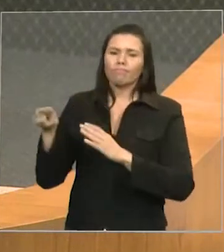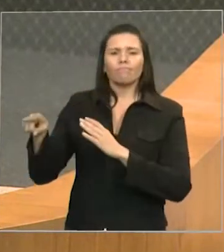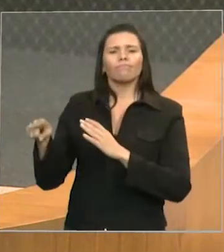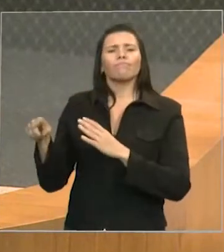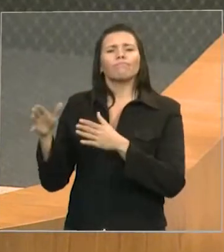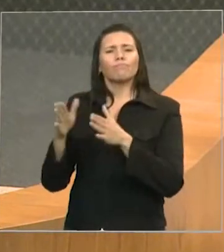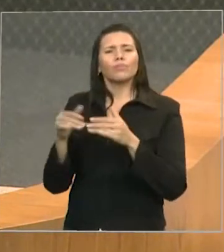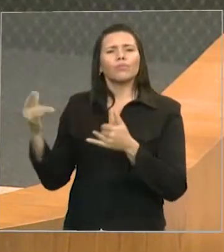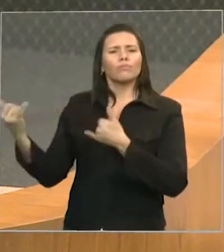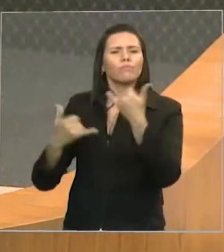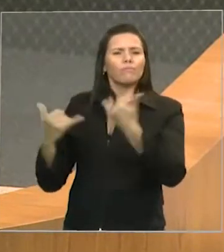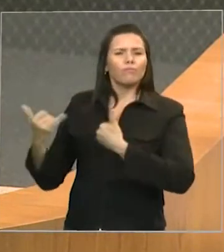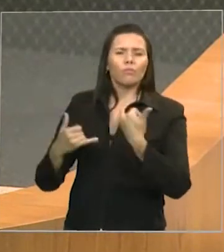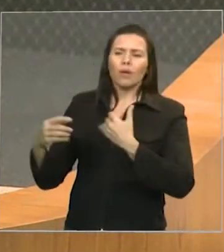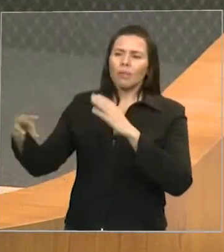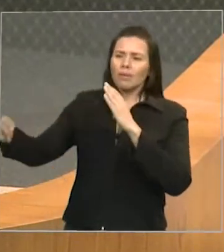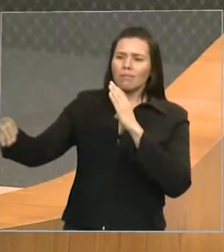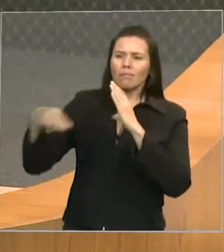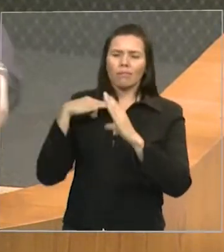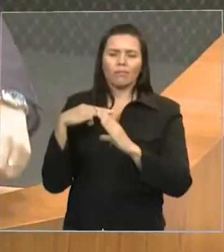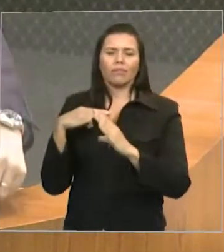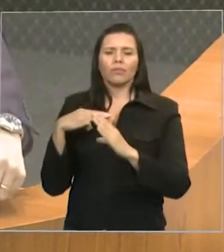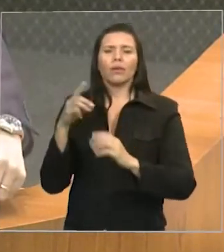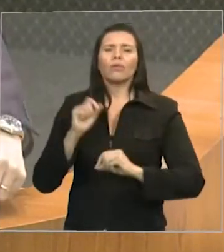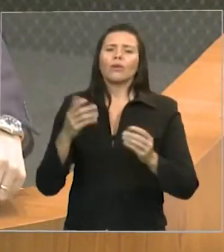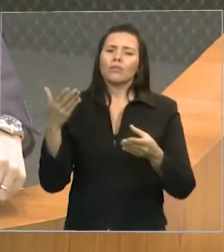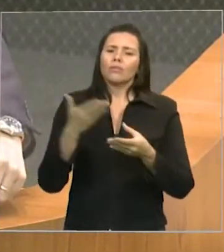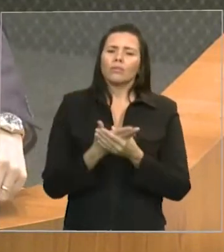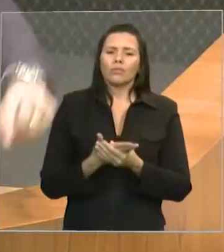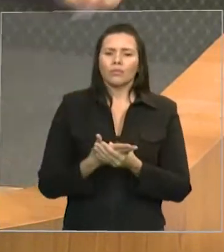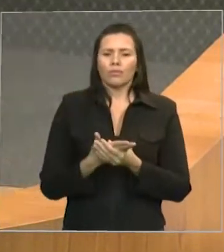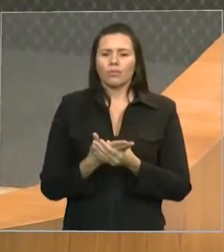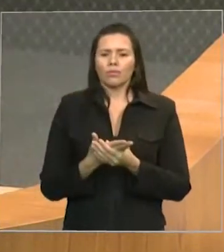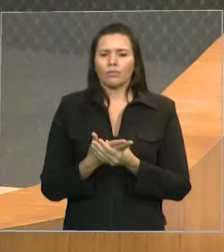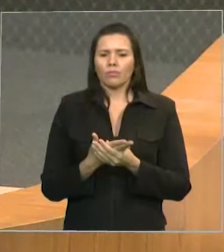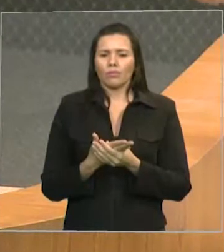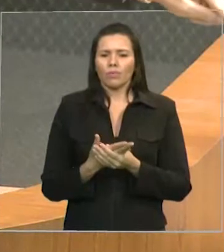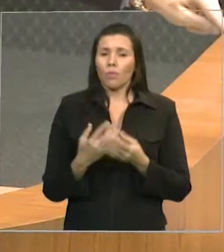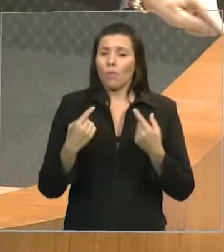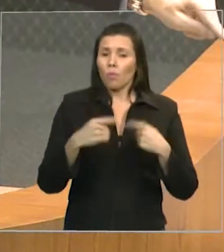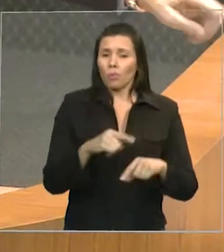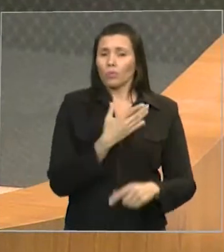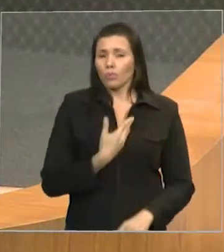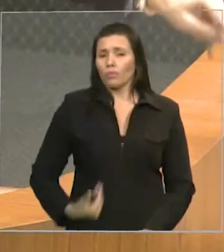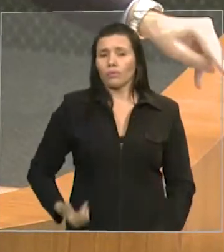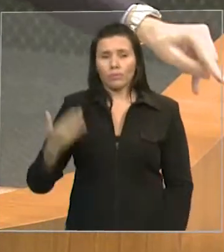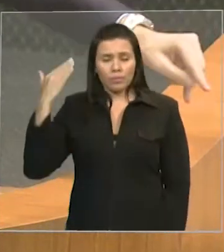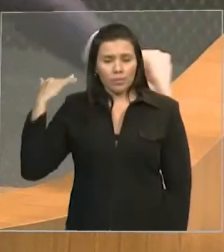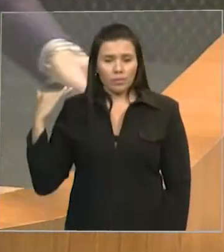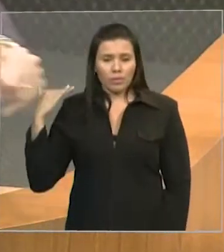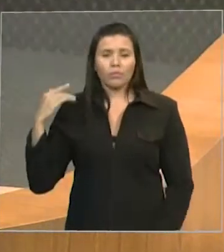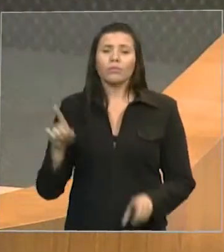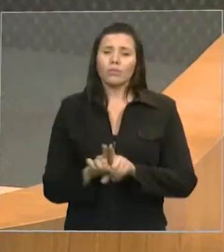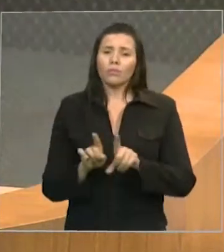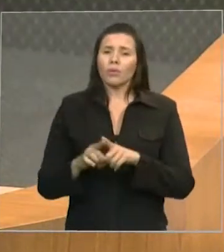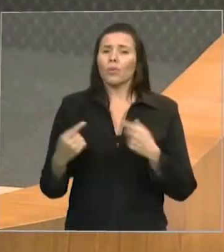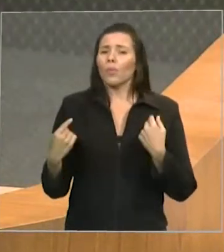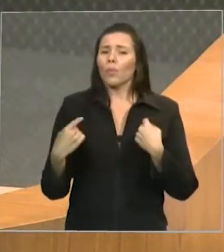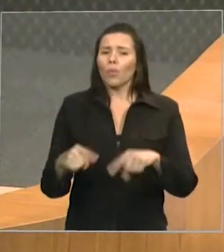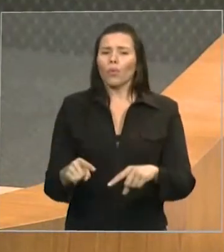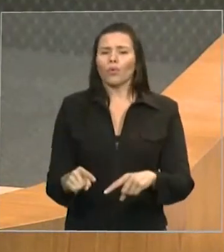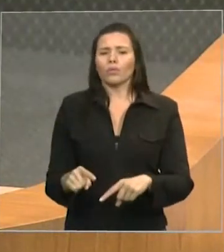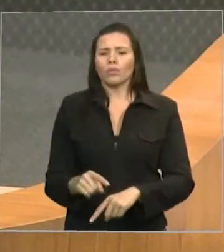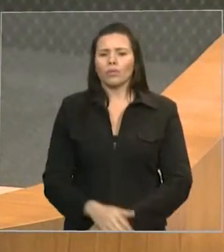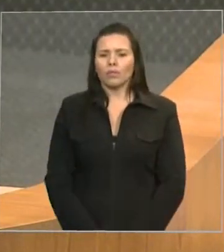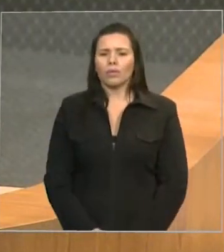nos enviar esses processos contra o governo passado e contra membros